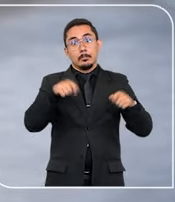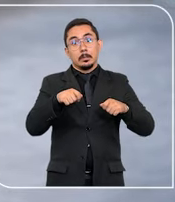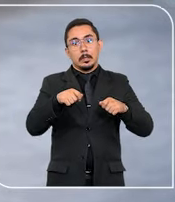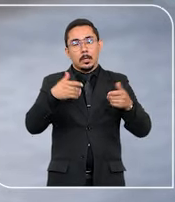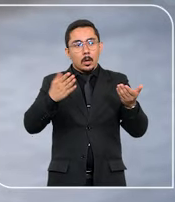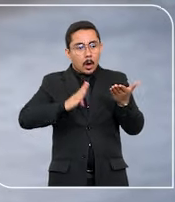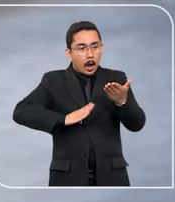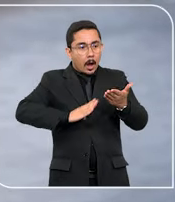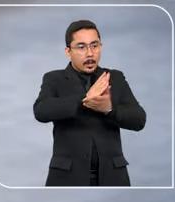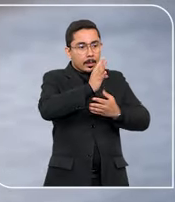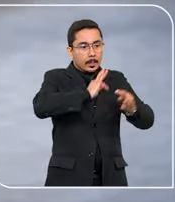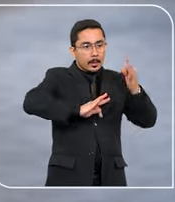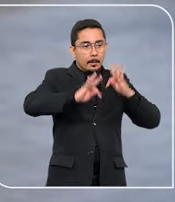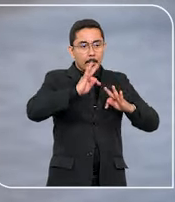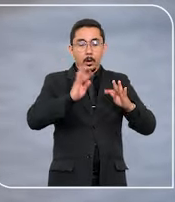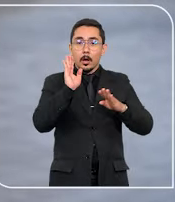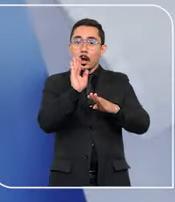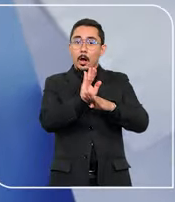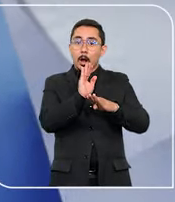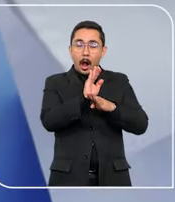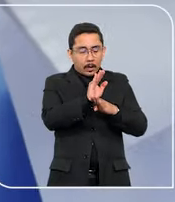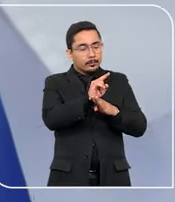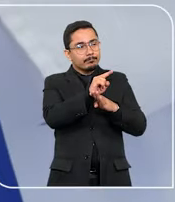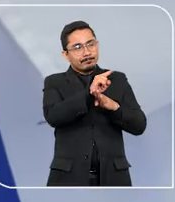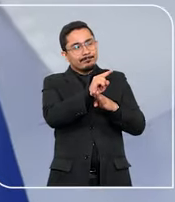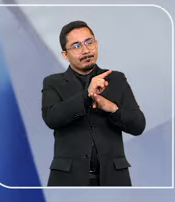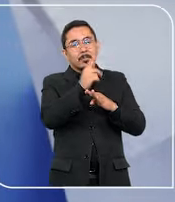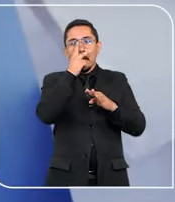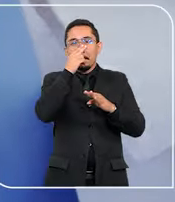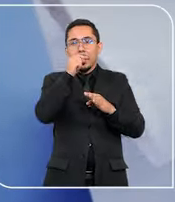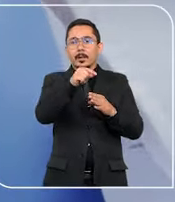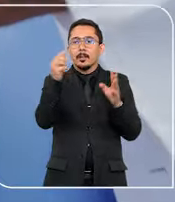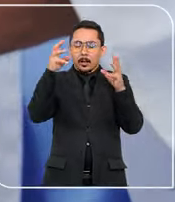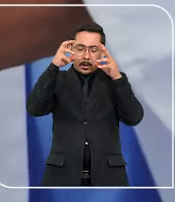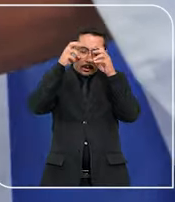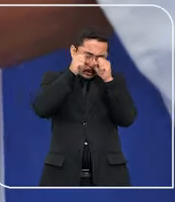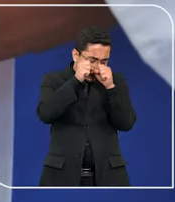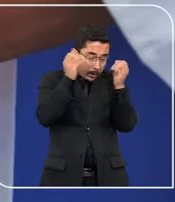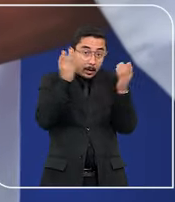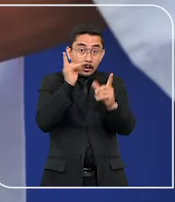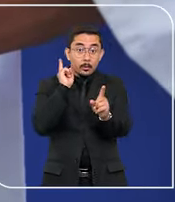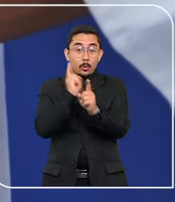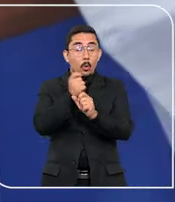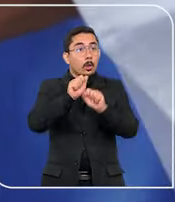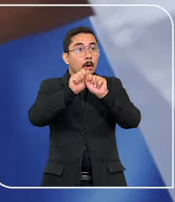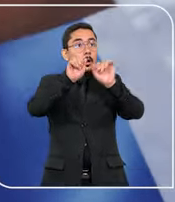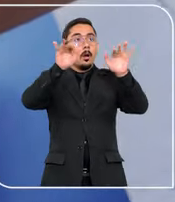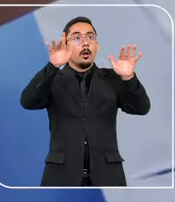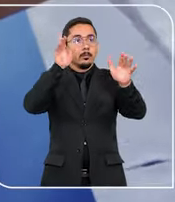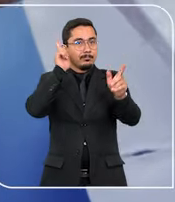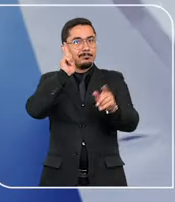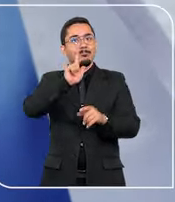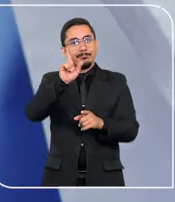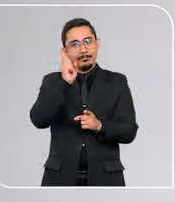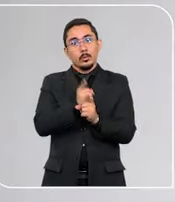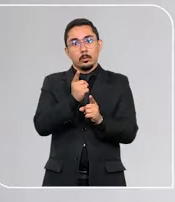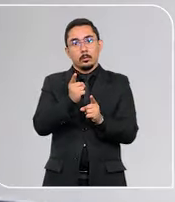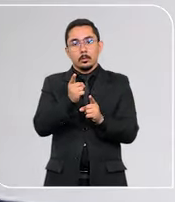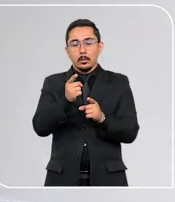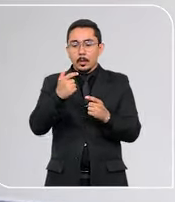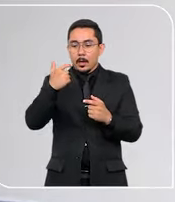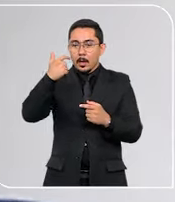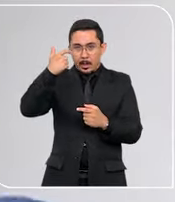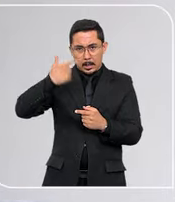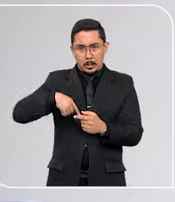a esse tipo de tratamento é dar uma luz ao fim do túnel para essas pessoas, para nós, vou falar